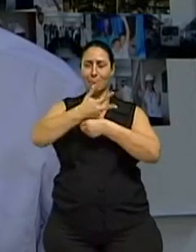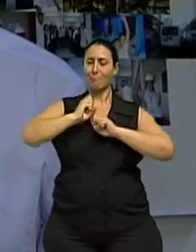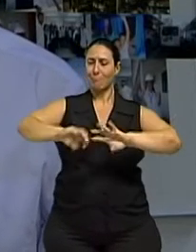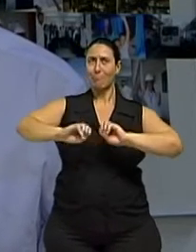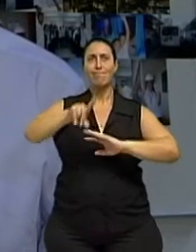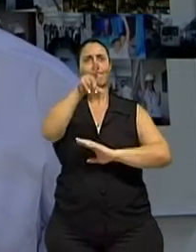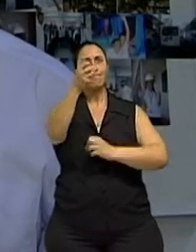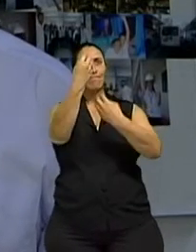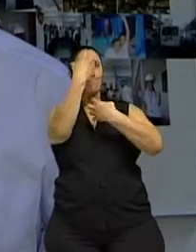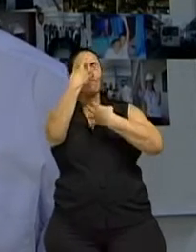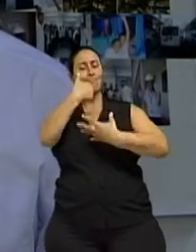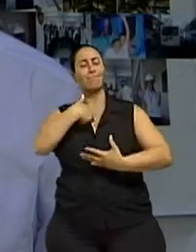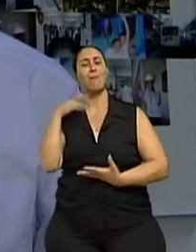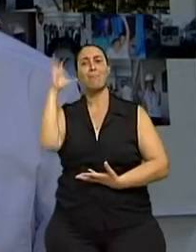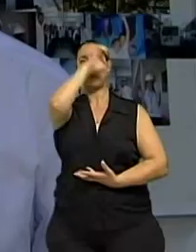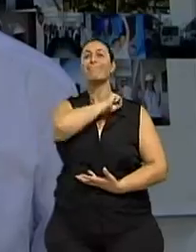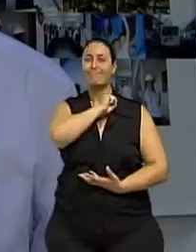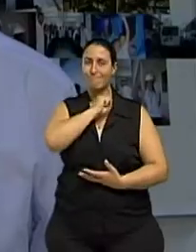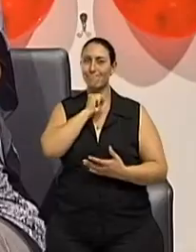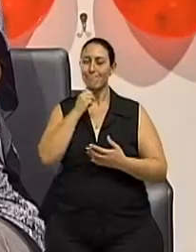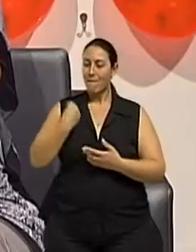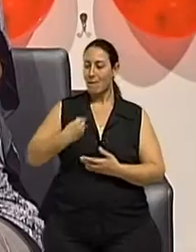levar para suas vidas.